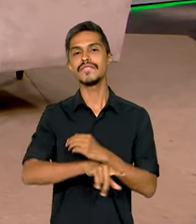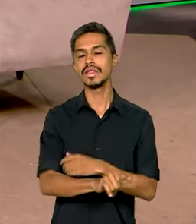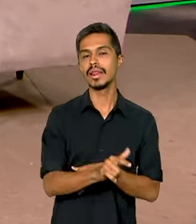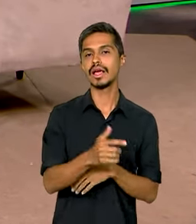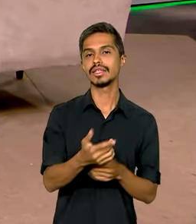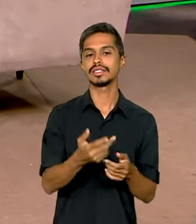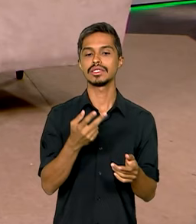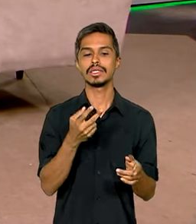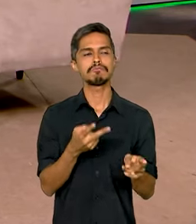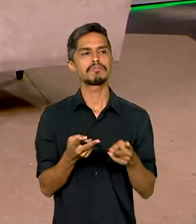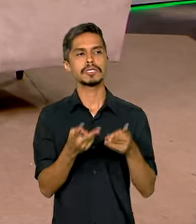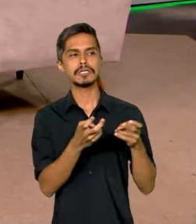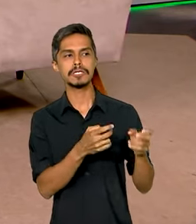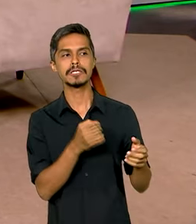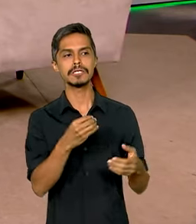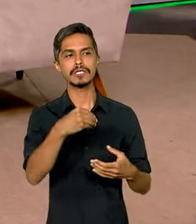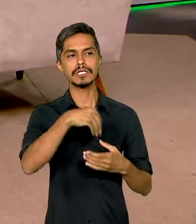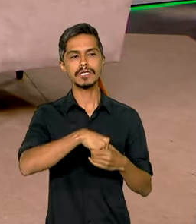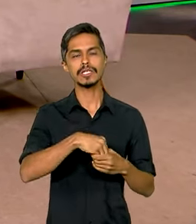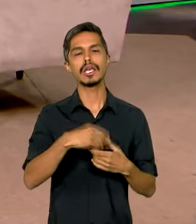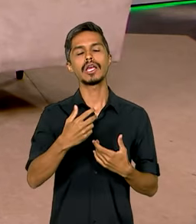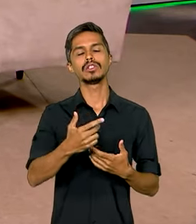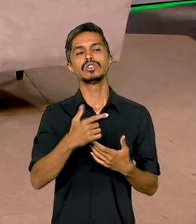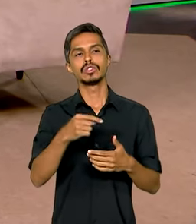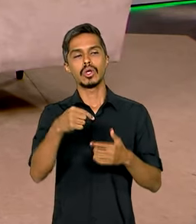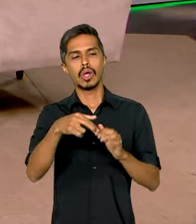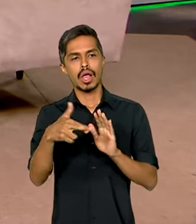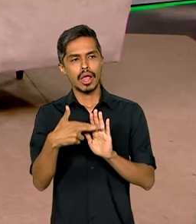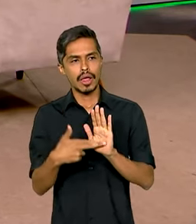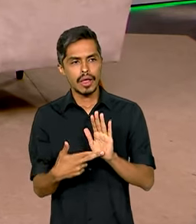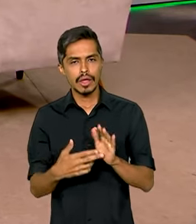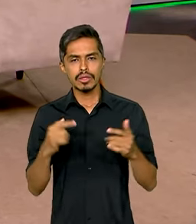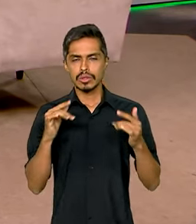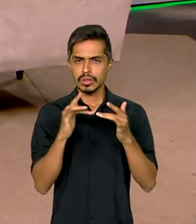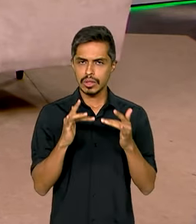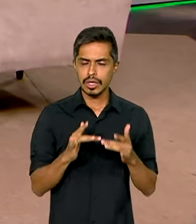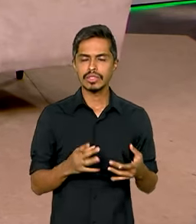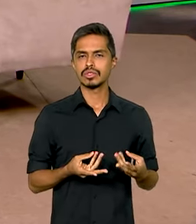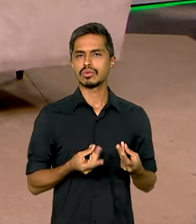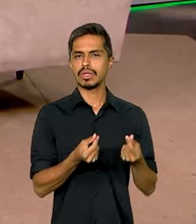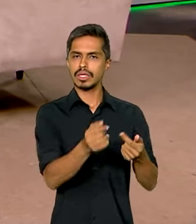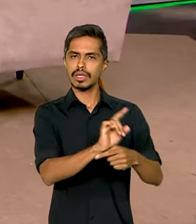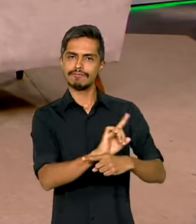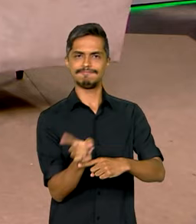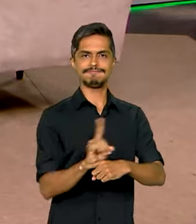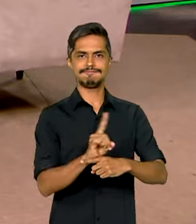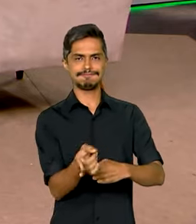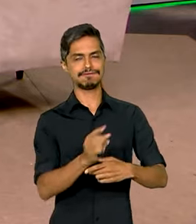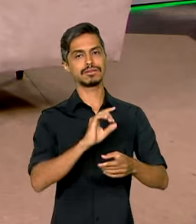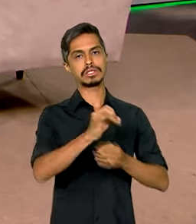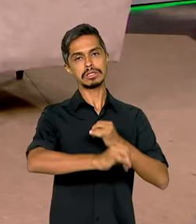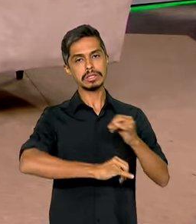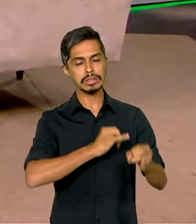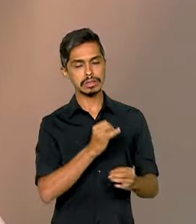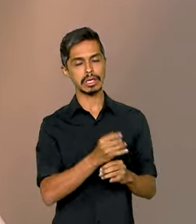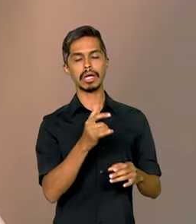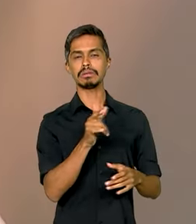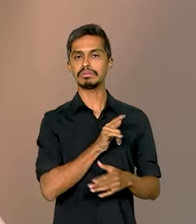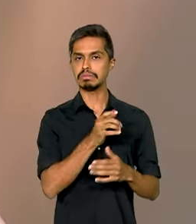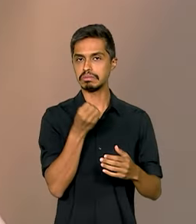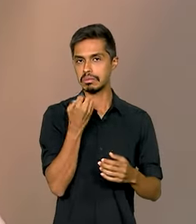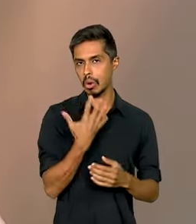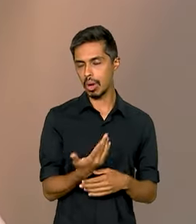estão dentro dos padrões que nós estabelecemos na política pública de velocidade, de qualidade da prestação do serviço.